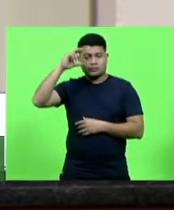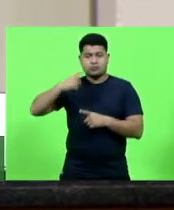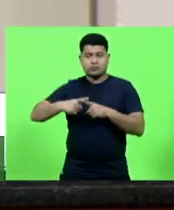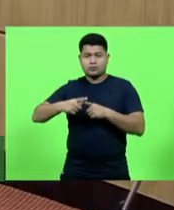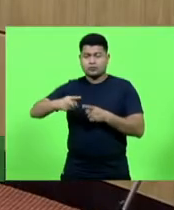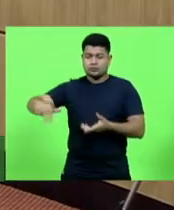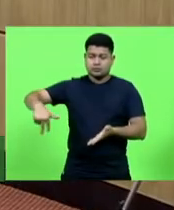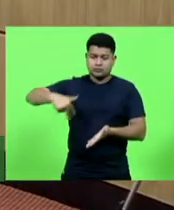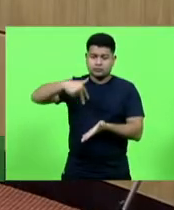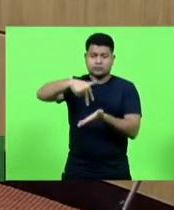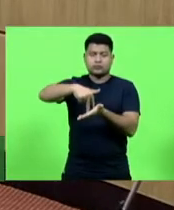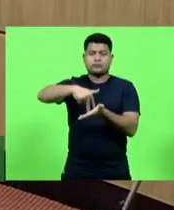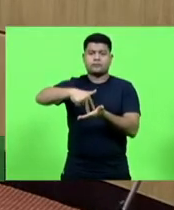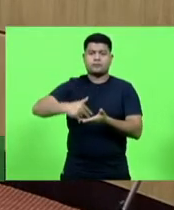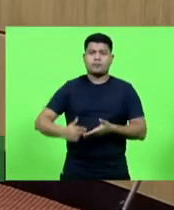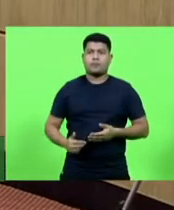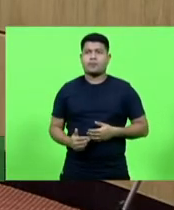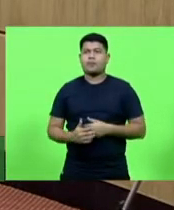palavra.